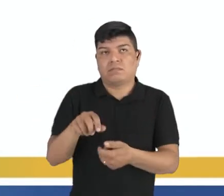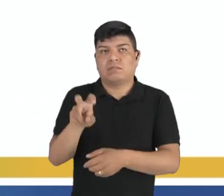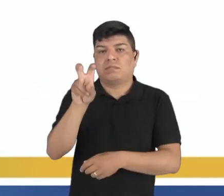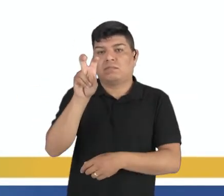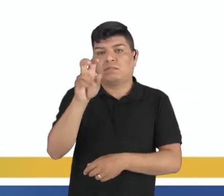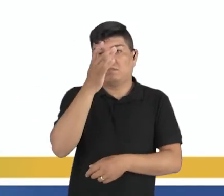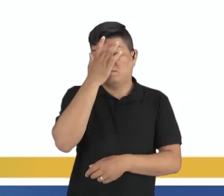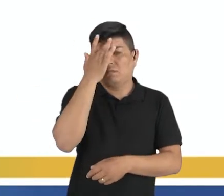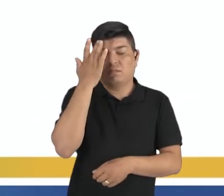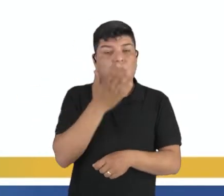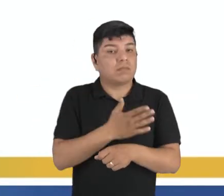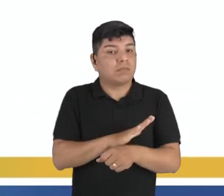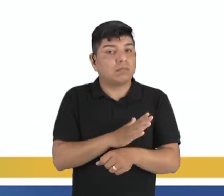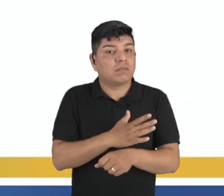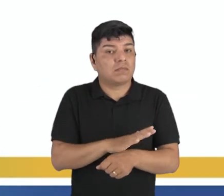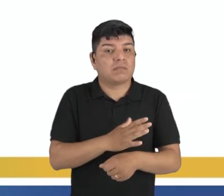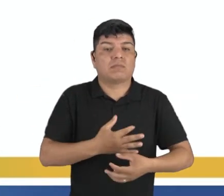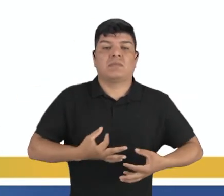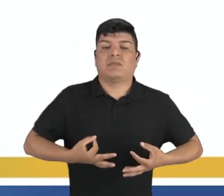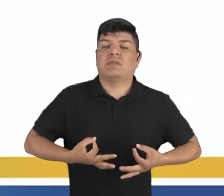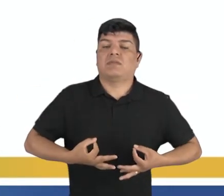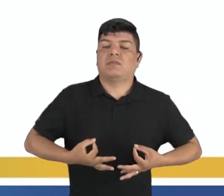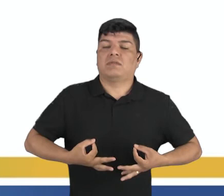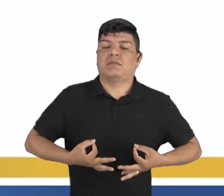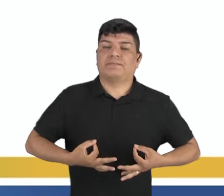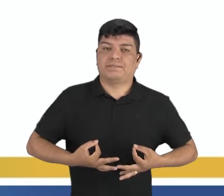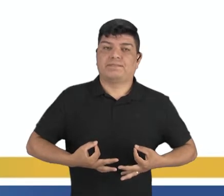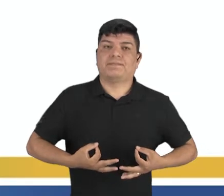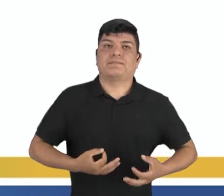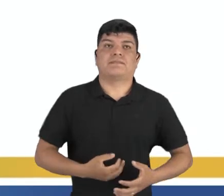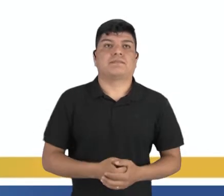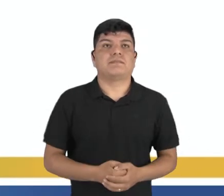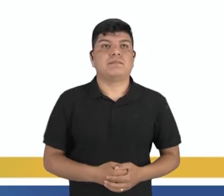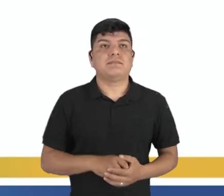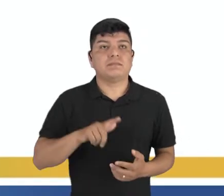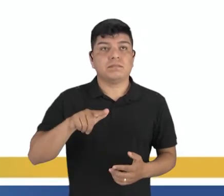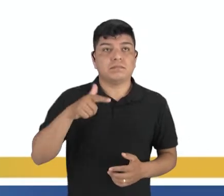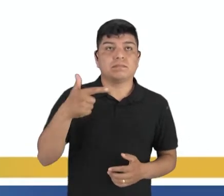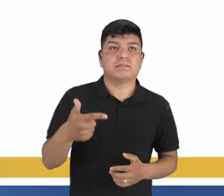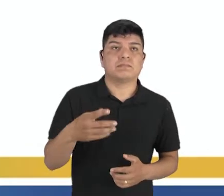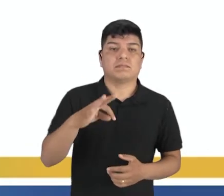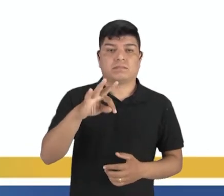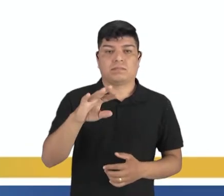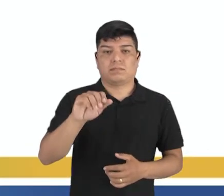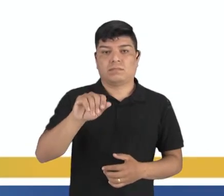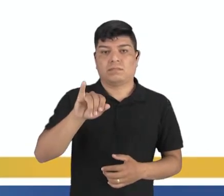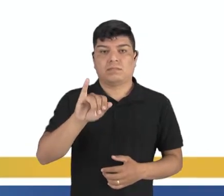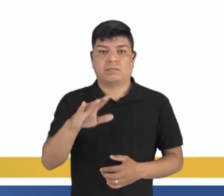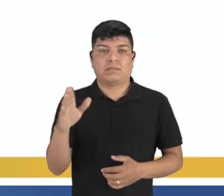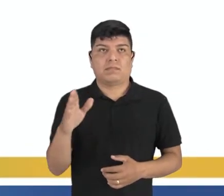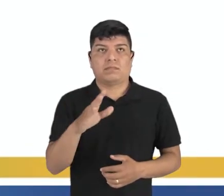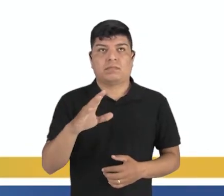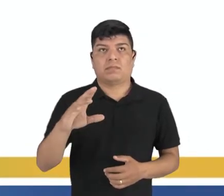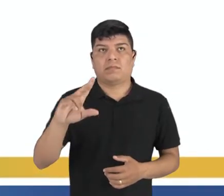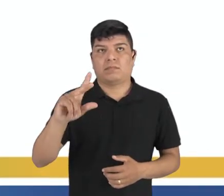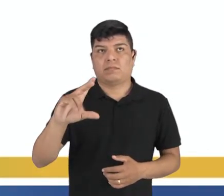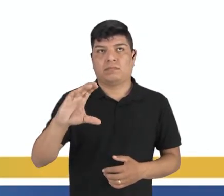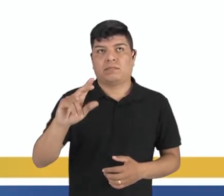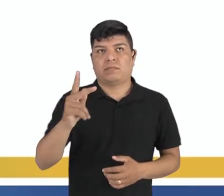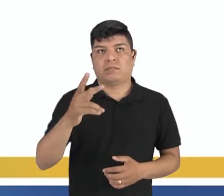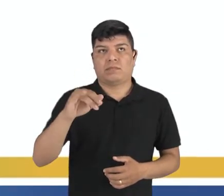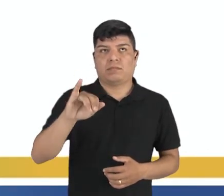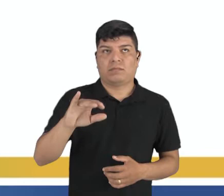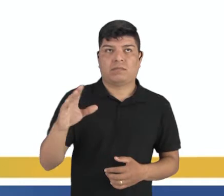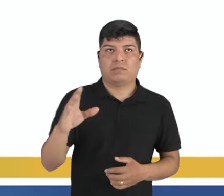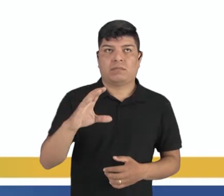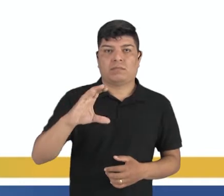praticando o que chamamos de yoga, né? A próxima prática alternativa seria o